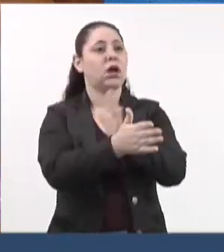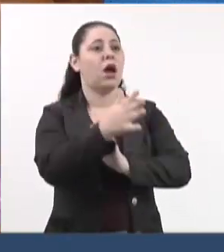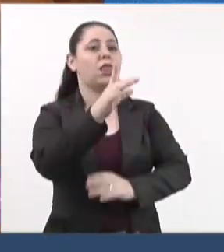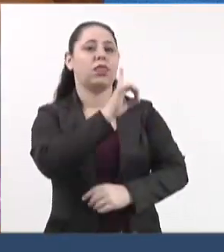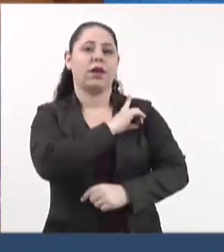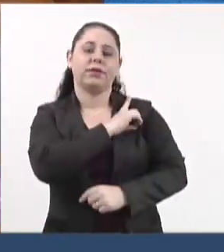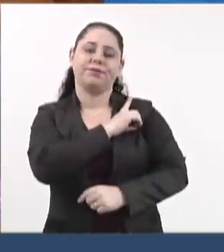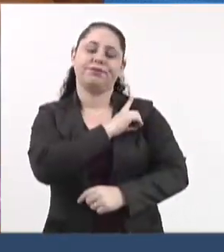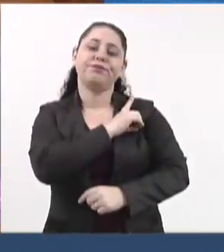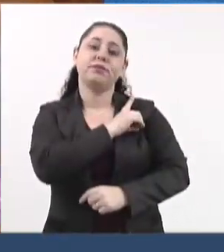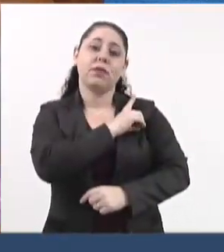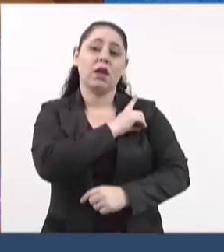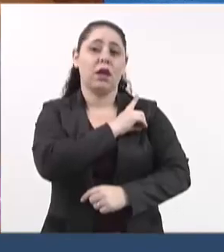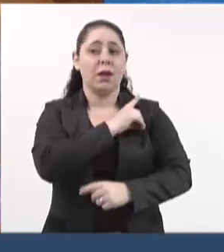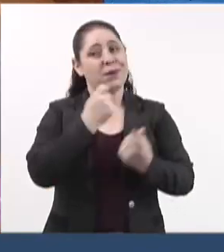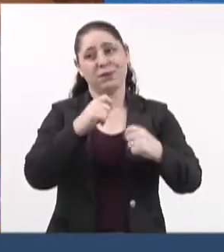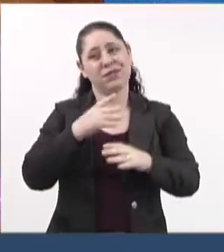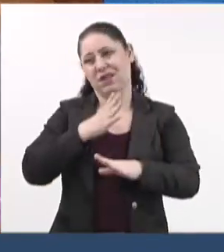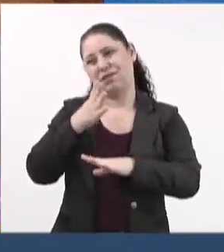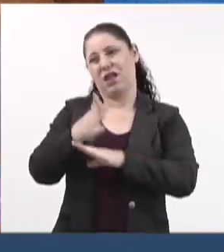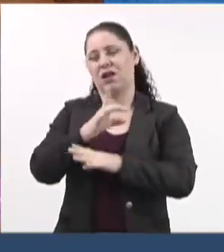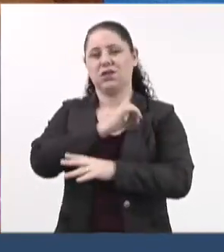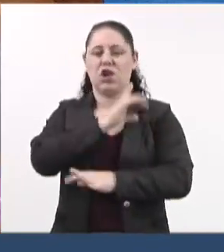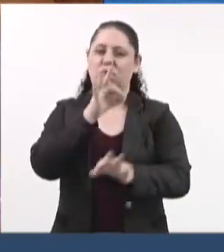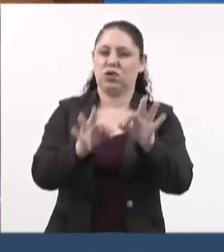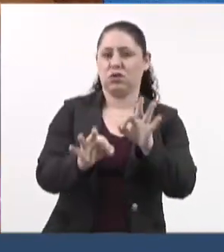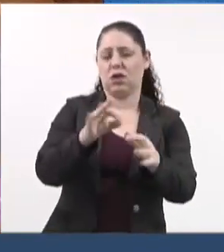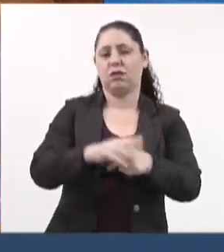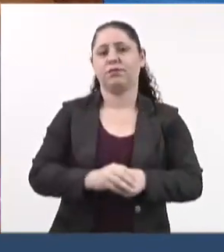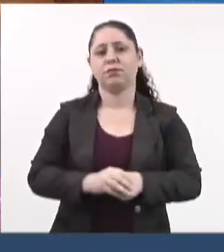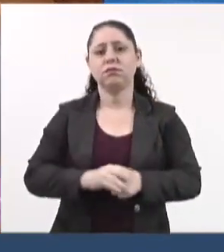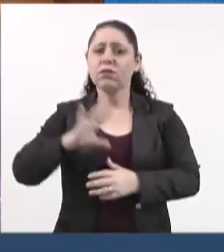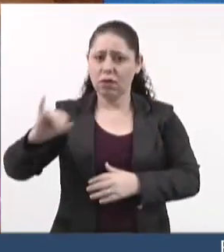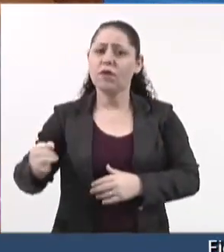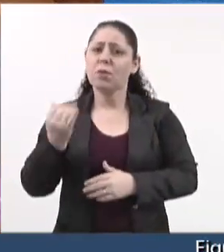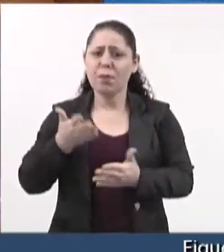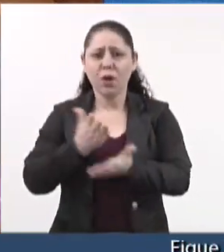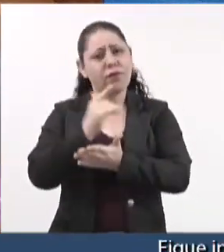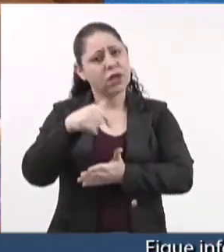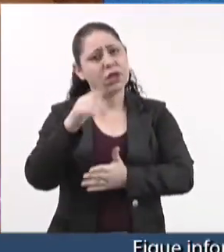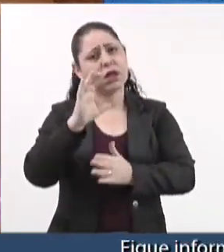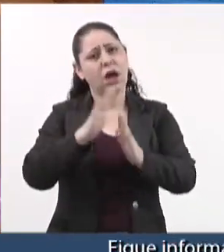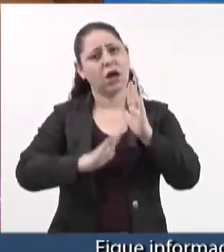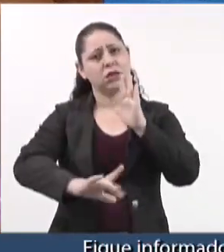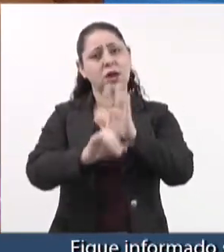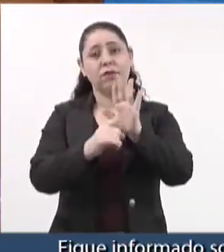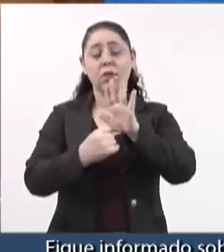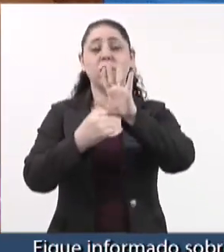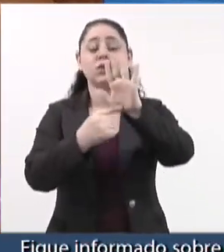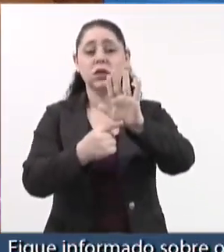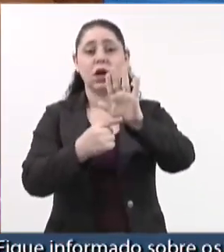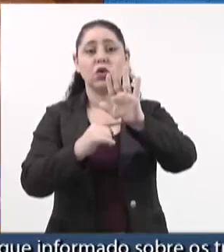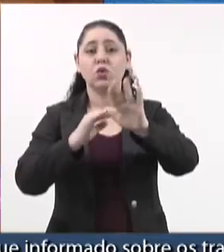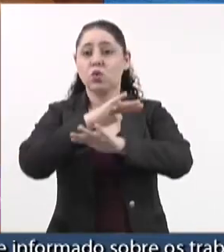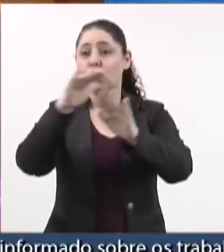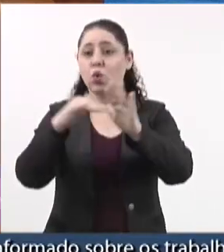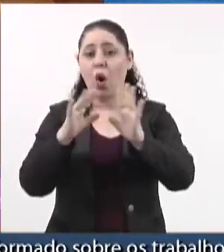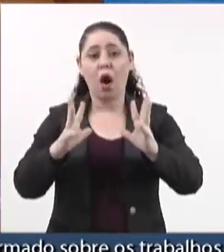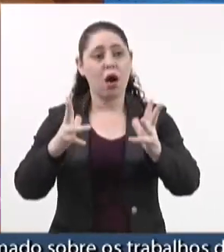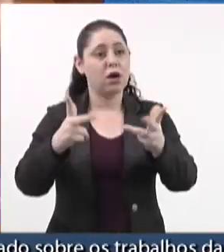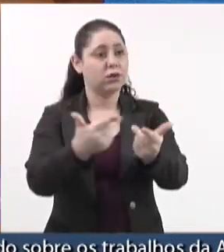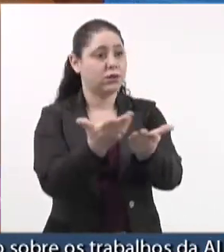delegacia. Então, para não ir para a delegacia, para não ir para o judiciário, vamos aprovar aqui na casa, vamos mostrar, vamos dar a todo mundo